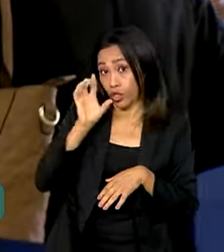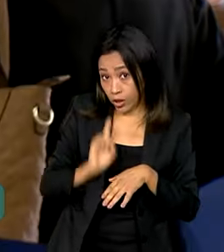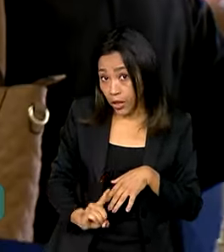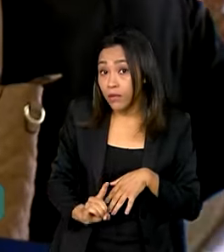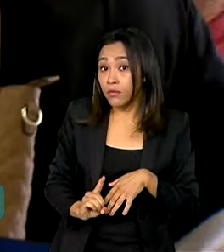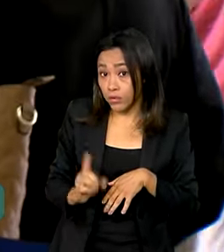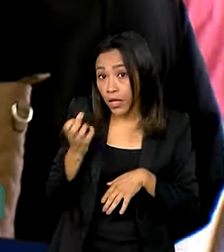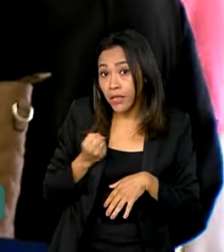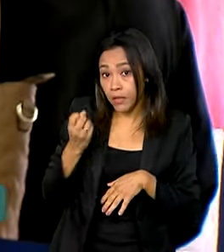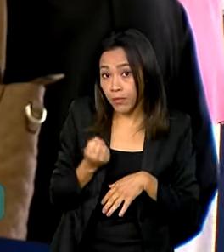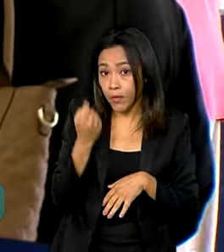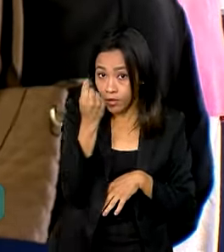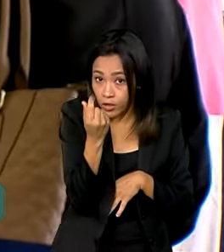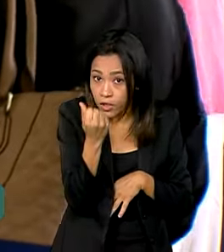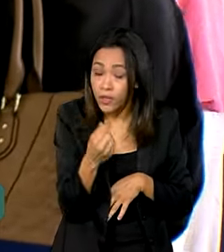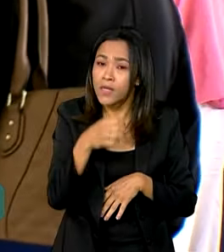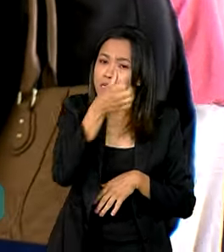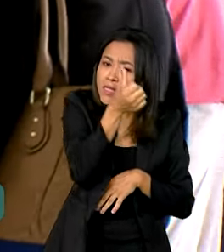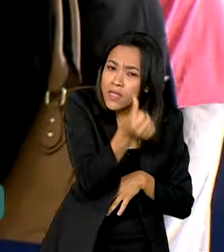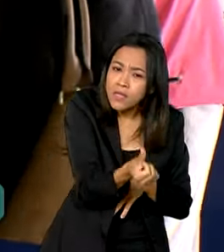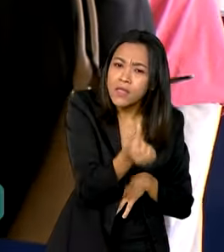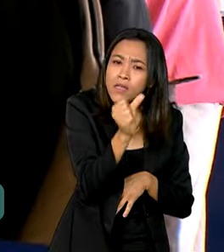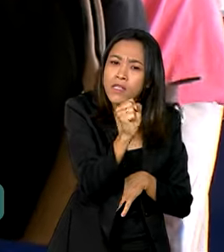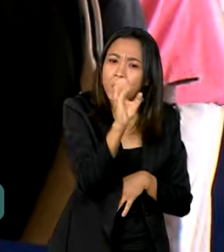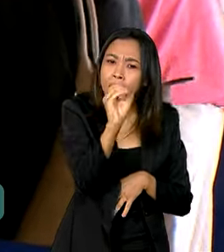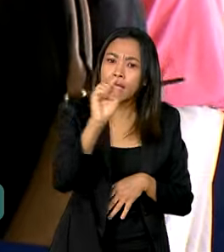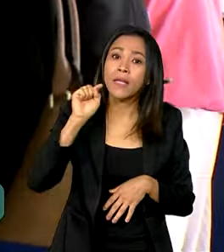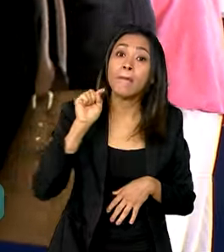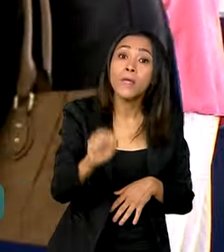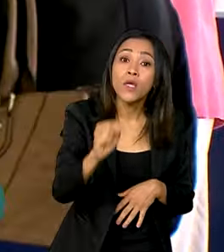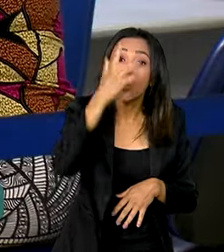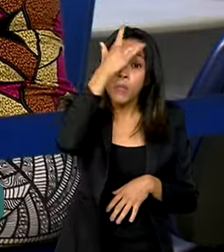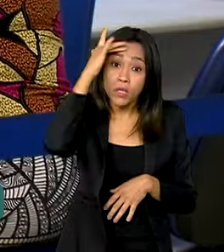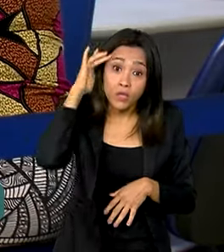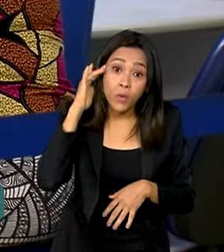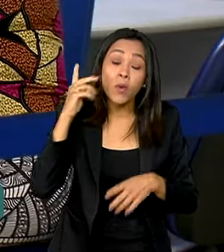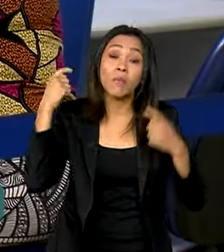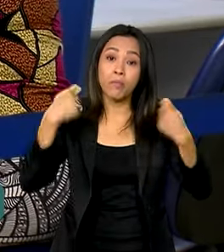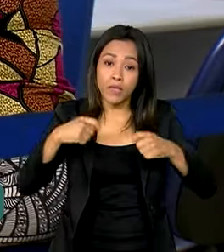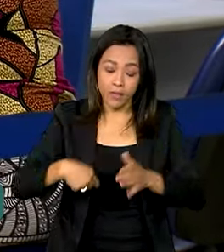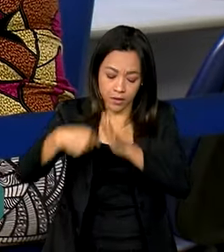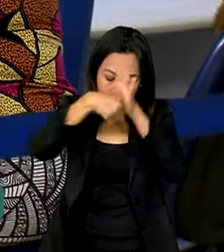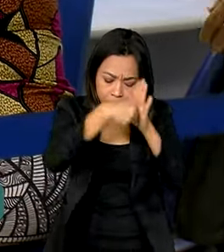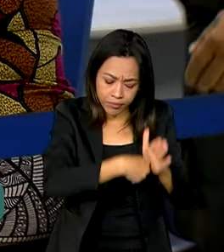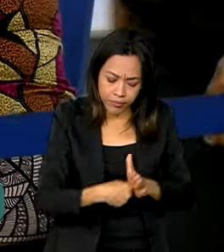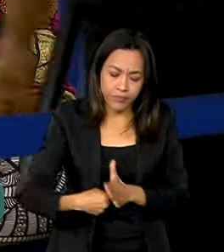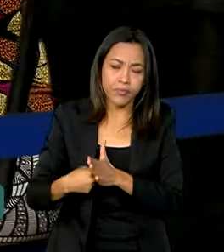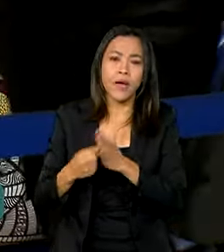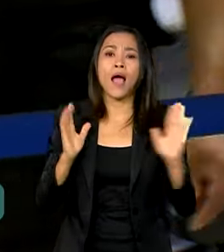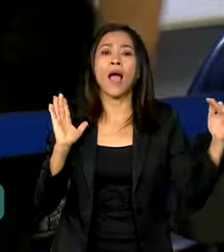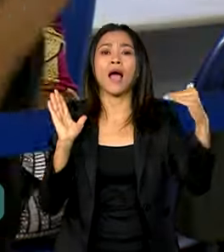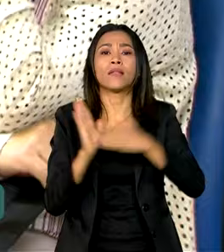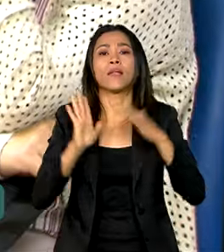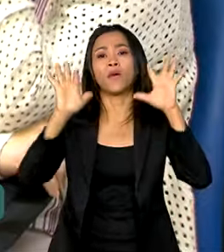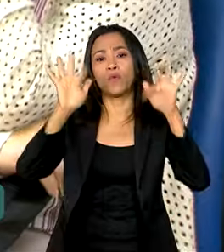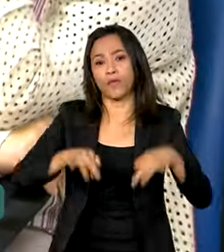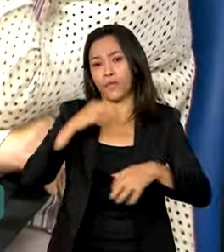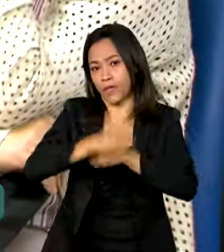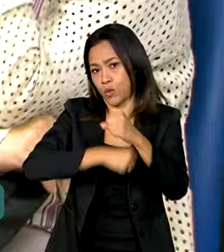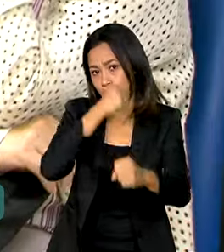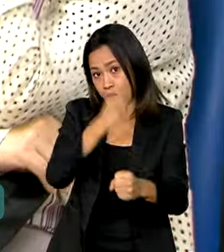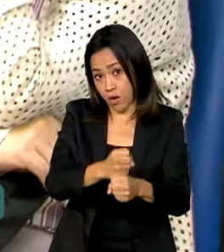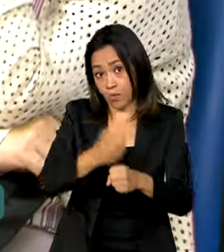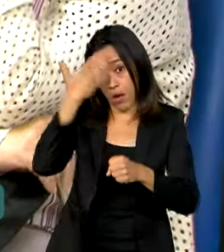valor. Cerca de 680 mil pessoas devem passar por perícia até o final do ano para comprovar sua